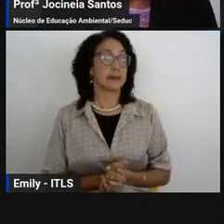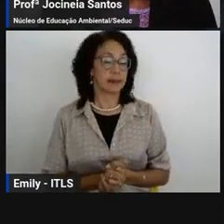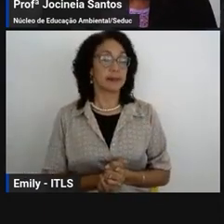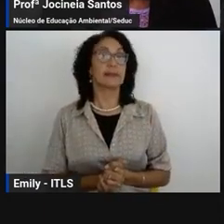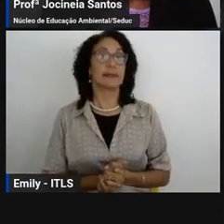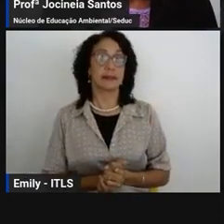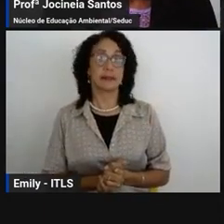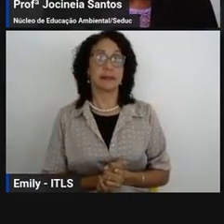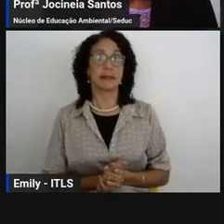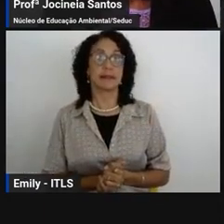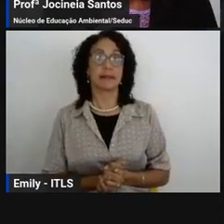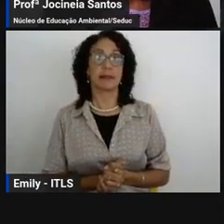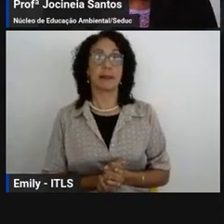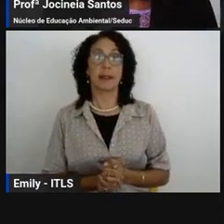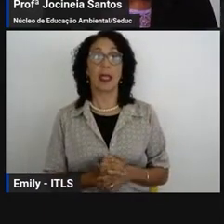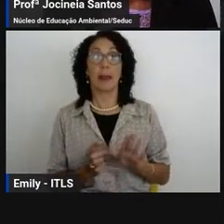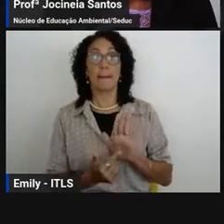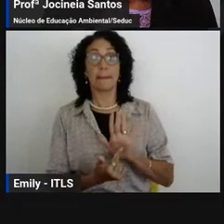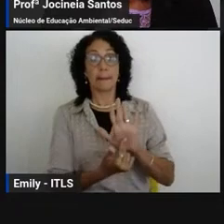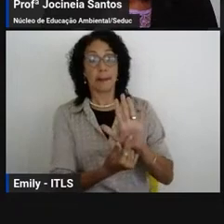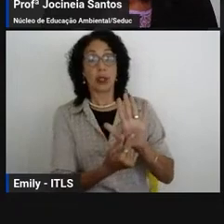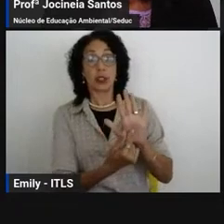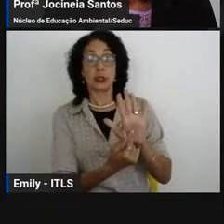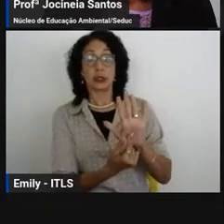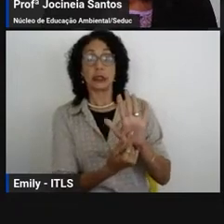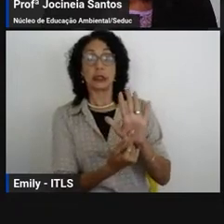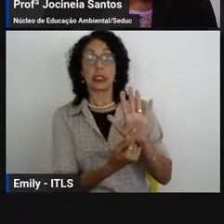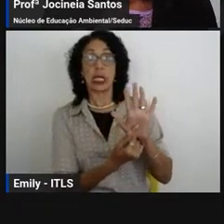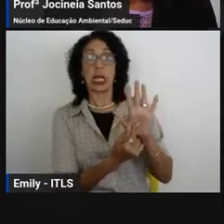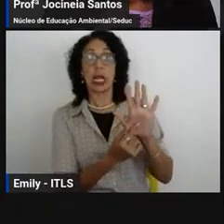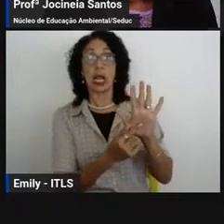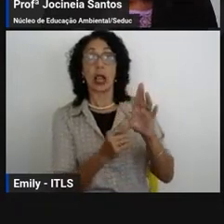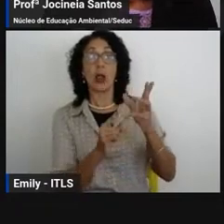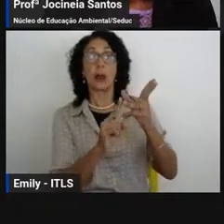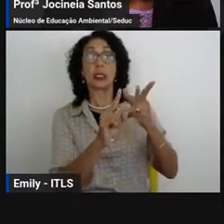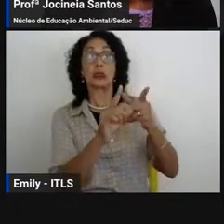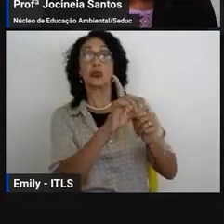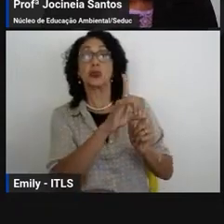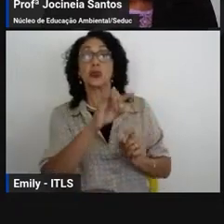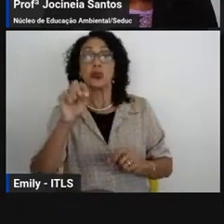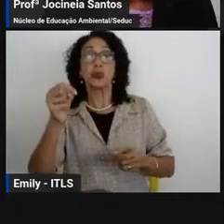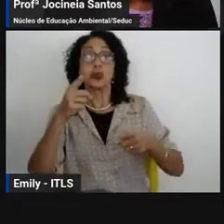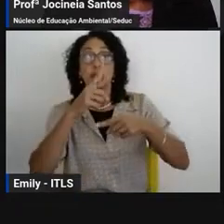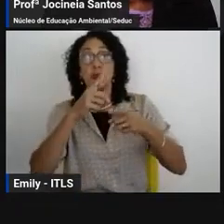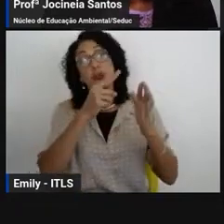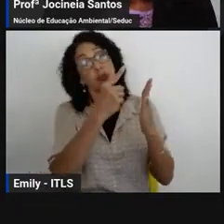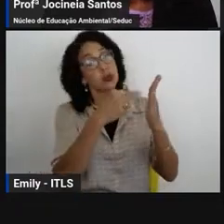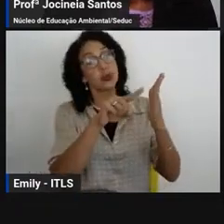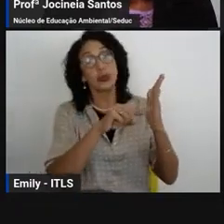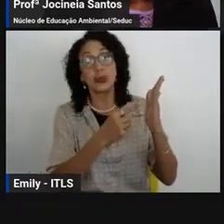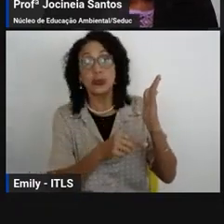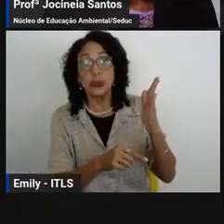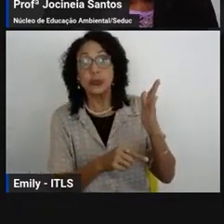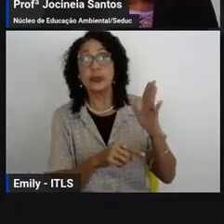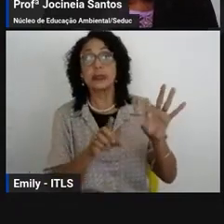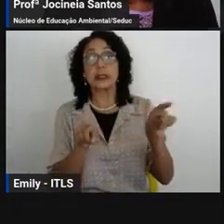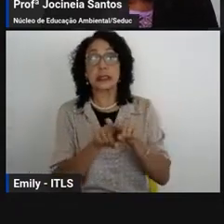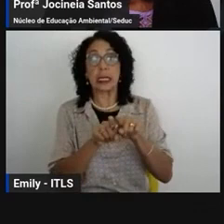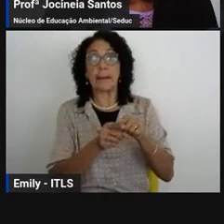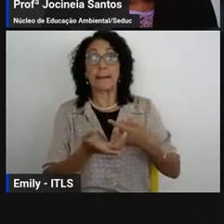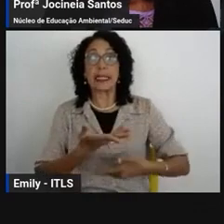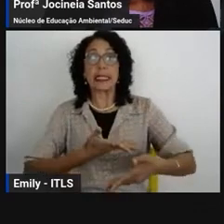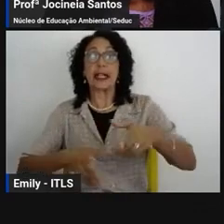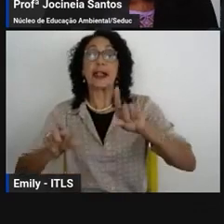Enquanto o plano de ação nós desenvolvemos um cronograma esse cronograma com a distribuição de